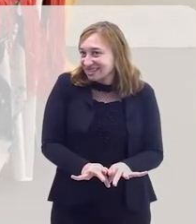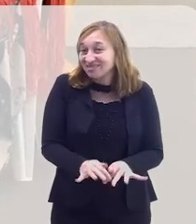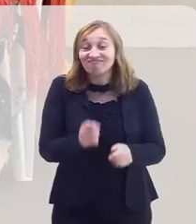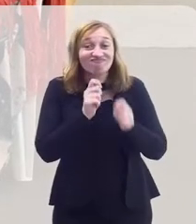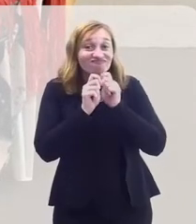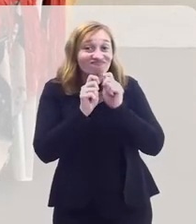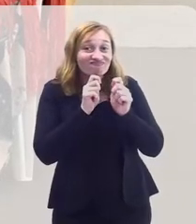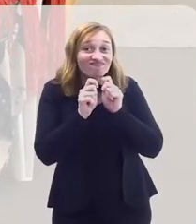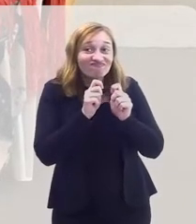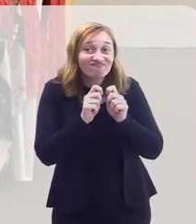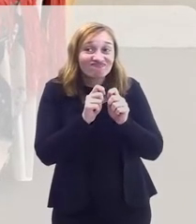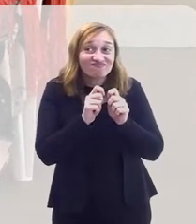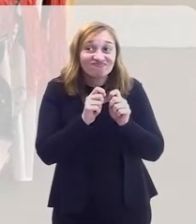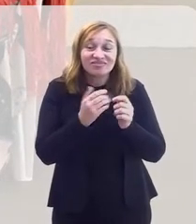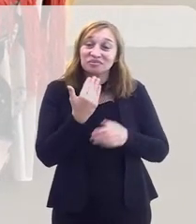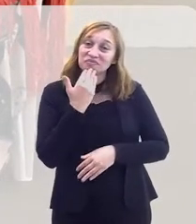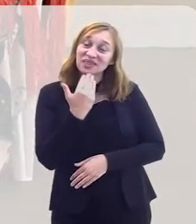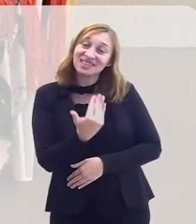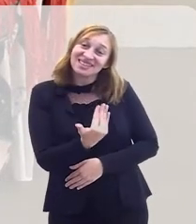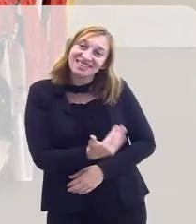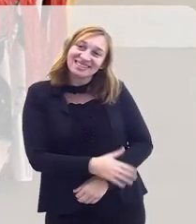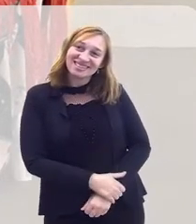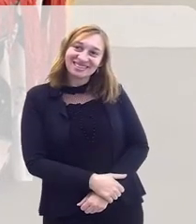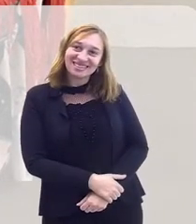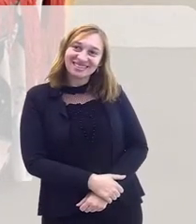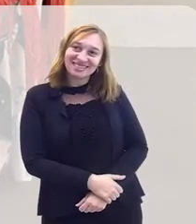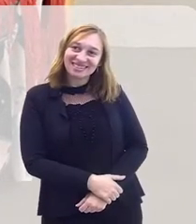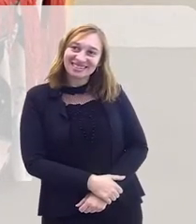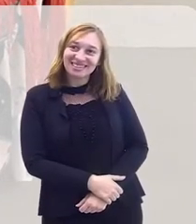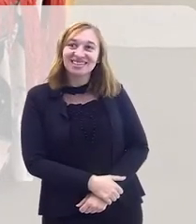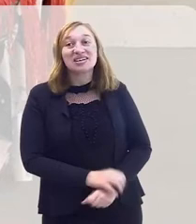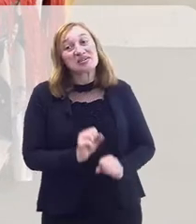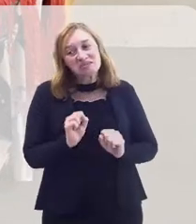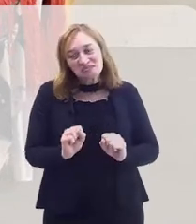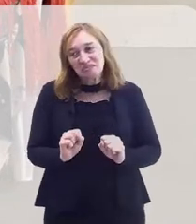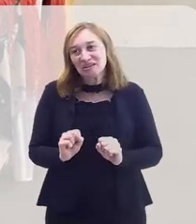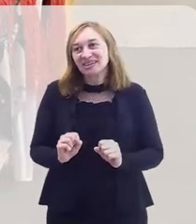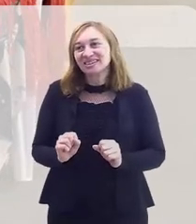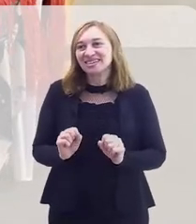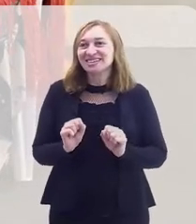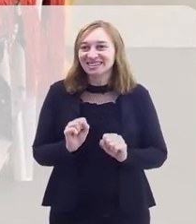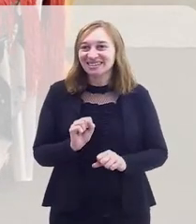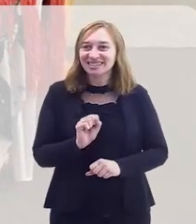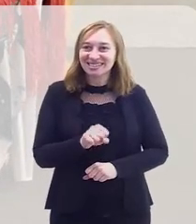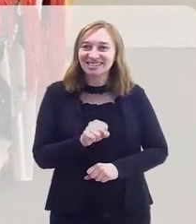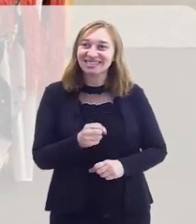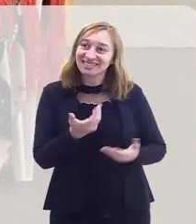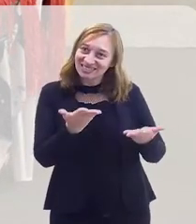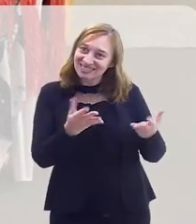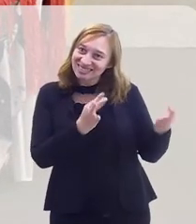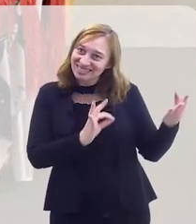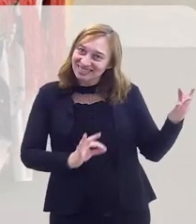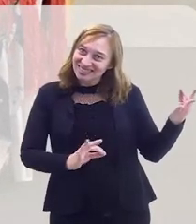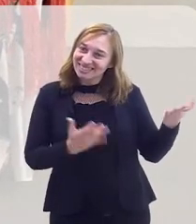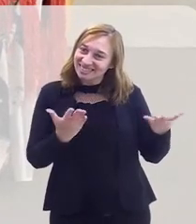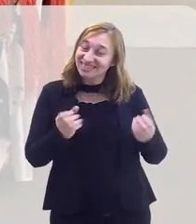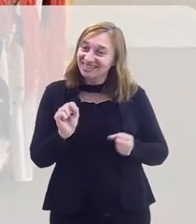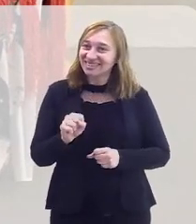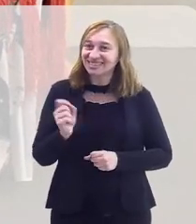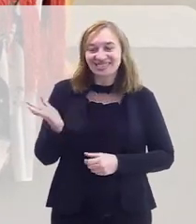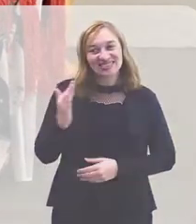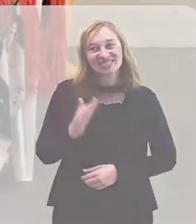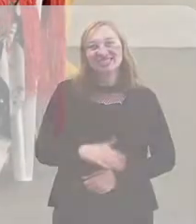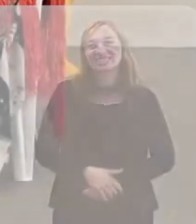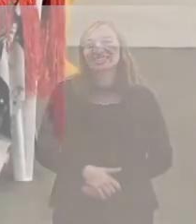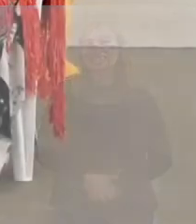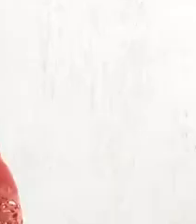essa entrevista sem te fazer um pedido. Estou com presente? Sim, com certeza. Então, vamos